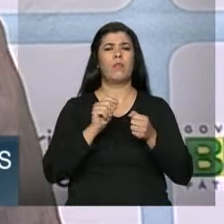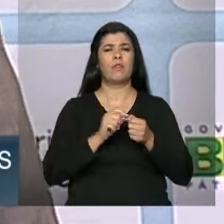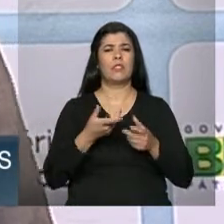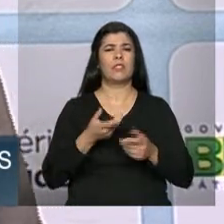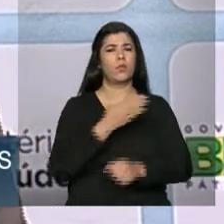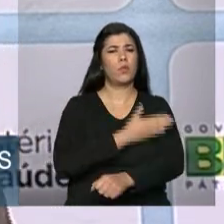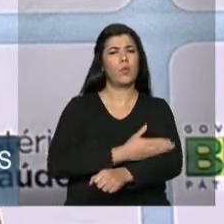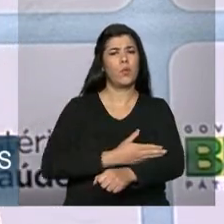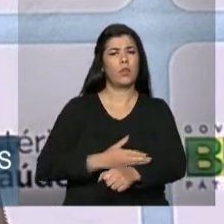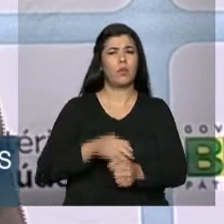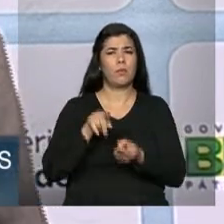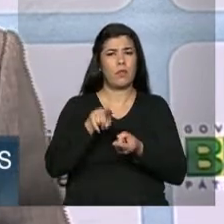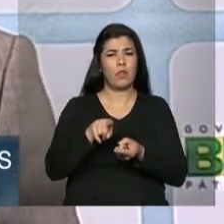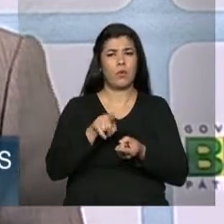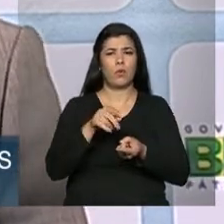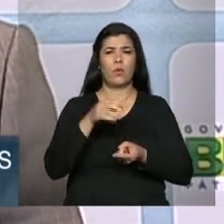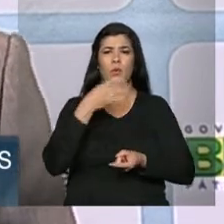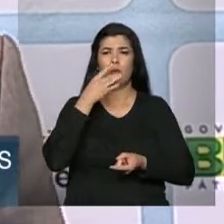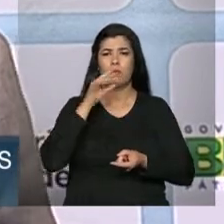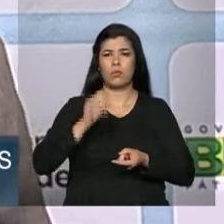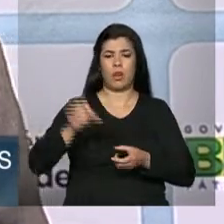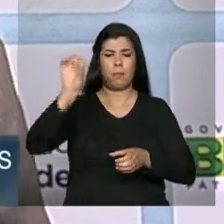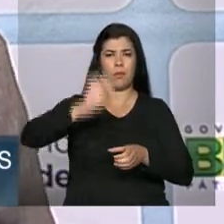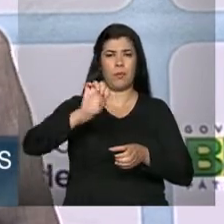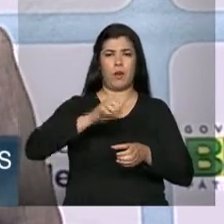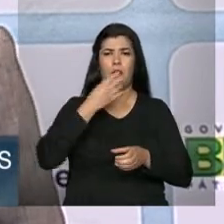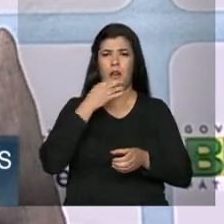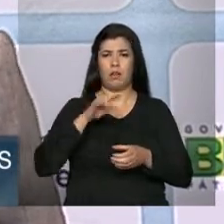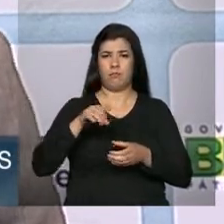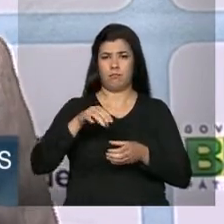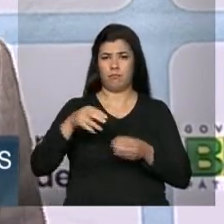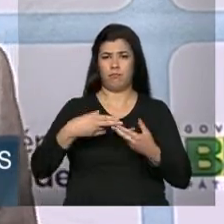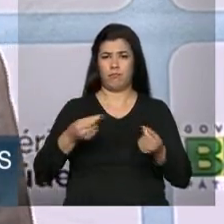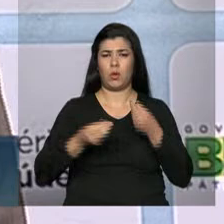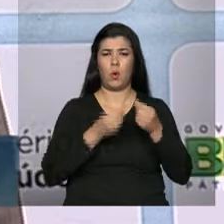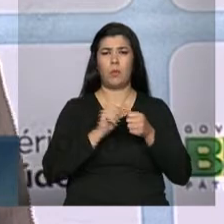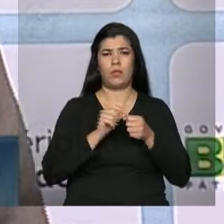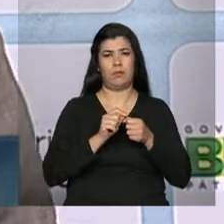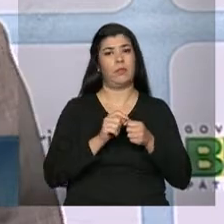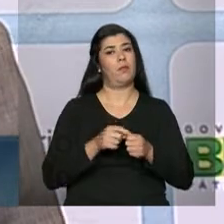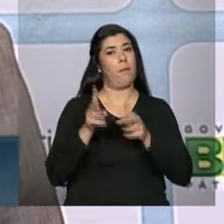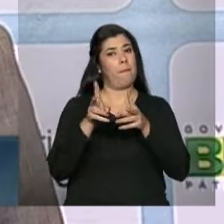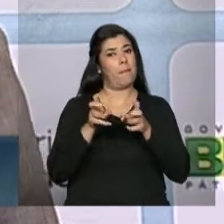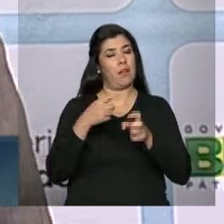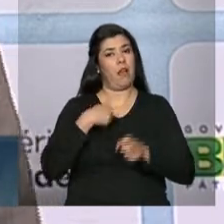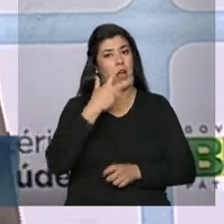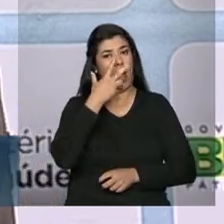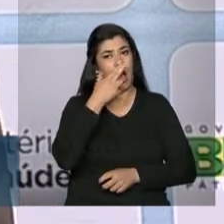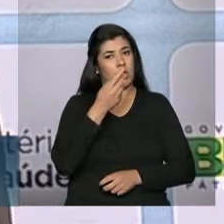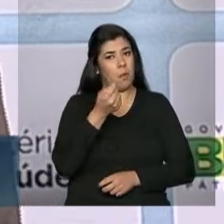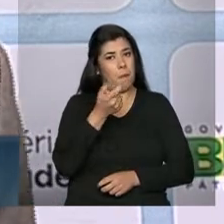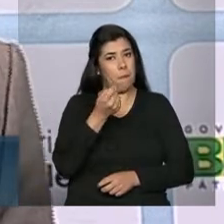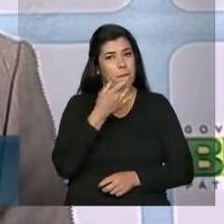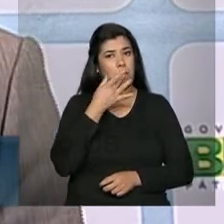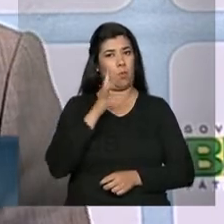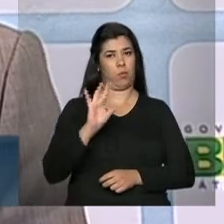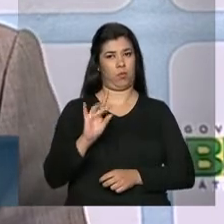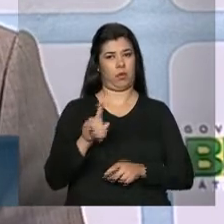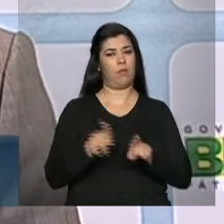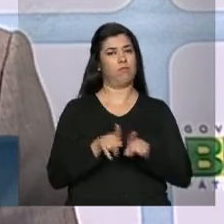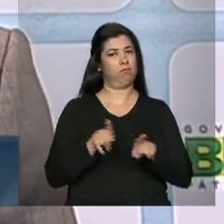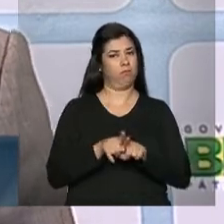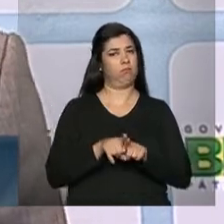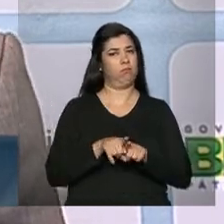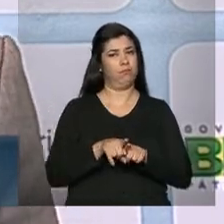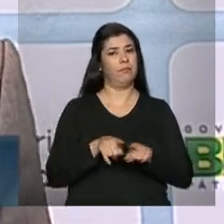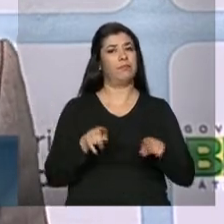difícil? Quais as regrinhas que o senhor pode falar? Regras básicas. É, primeiro, desconfiar sempre quando a gente acha que usa pouco sal. Em segundo